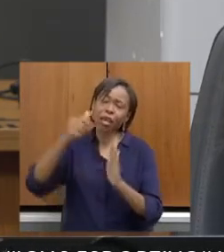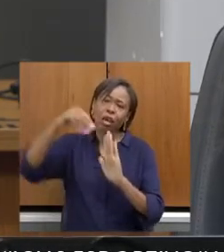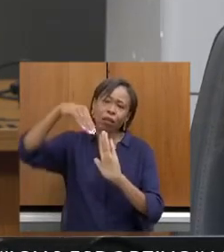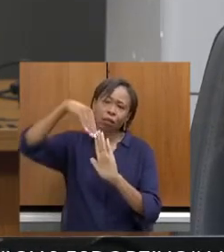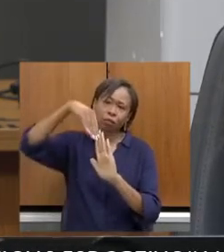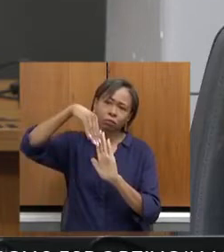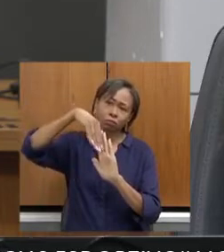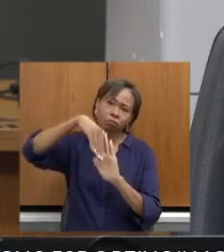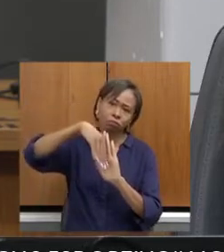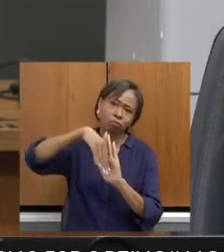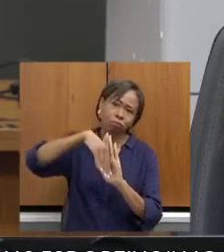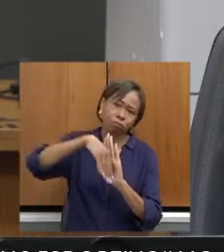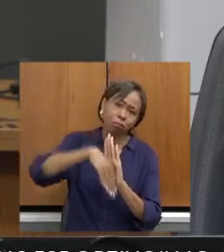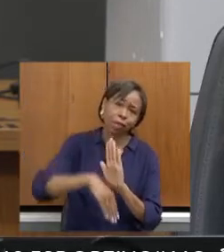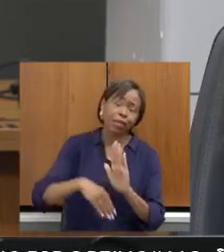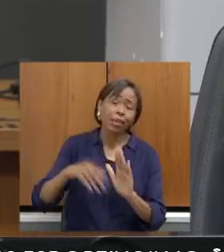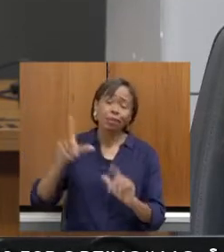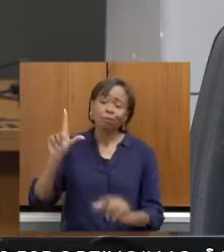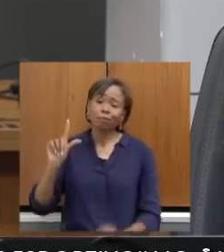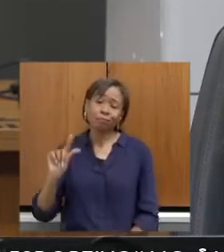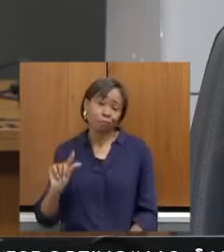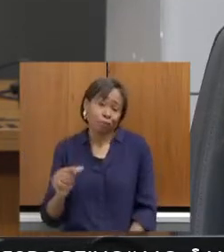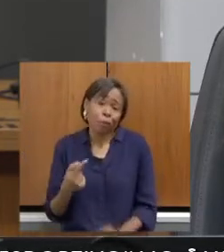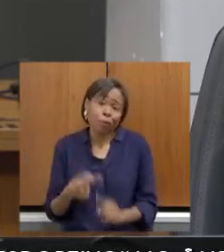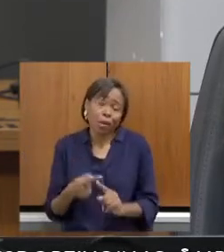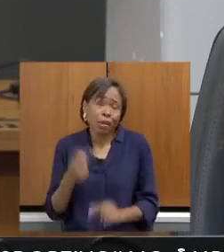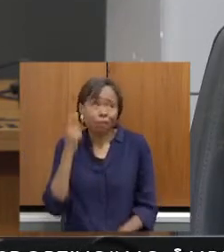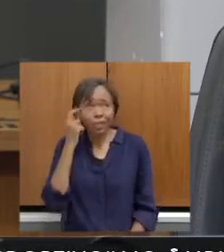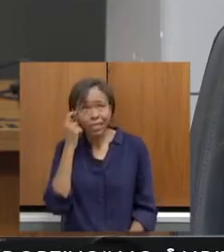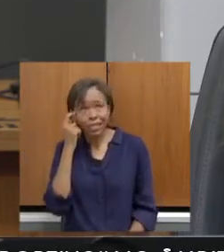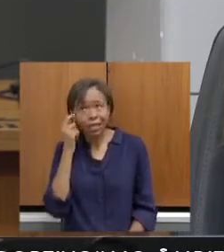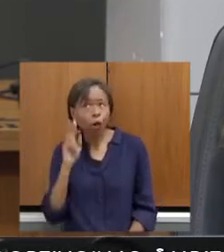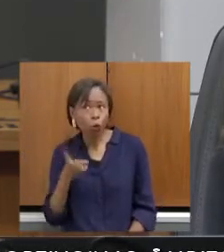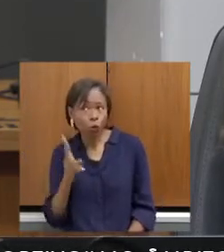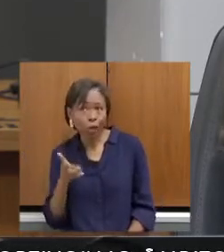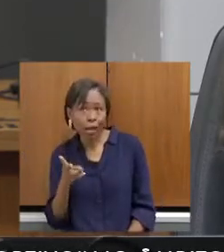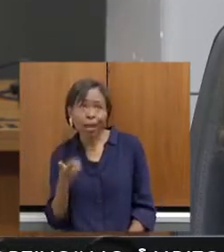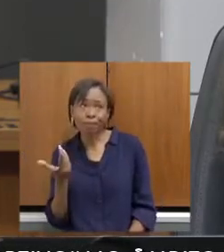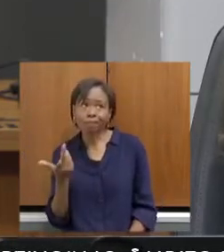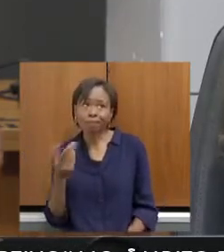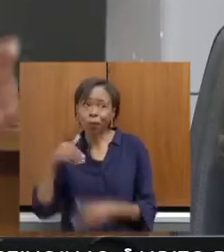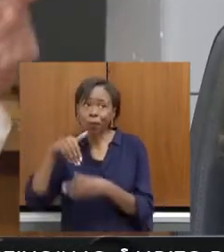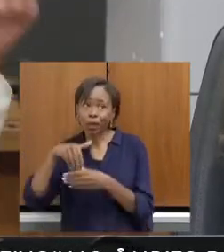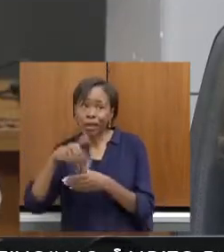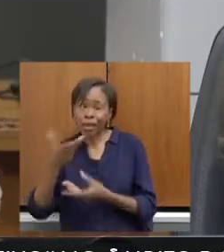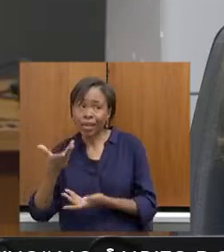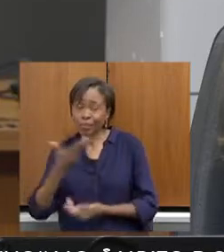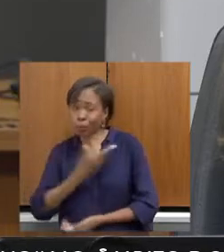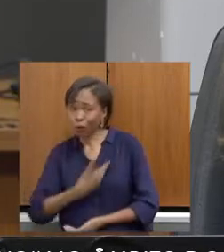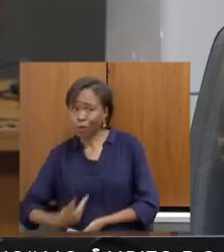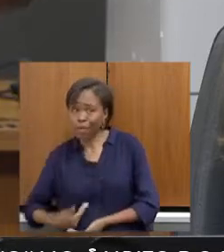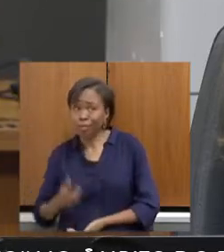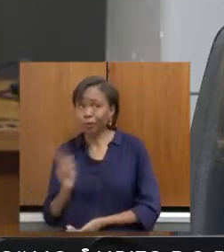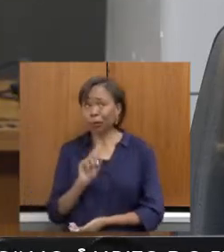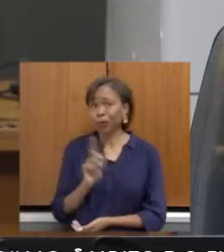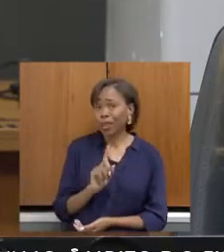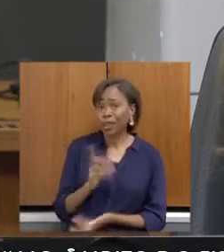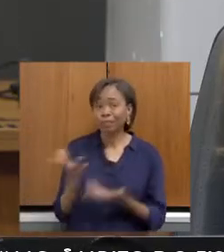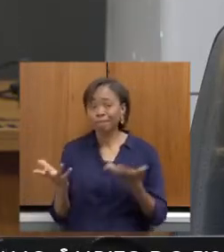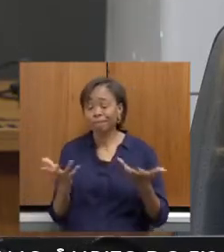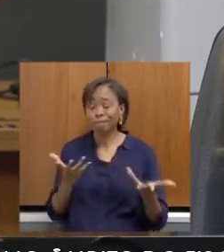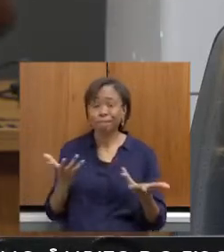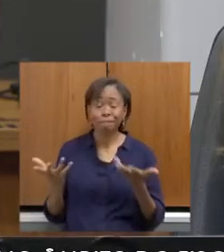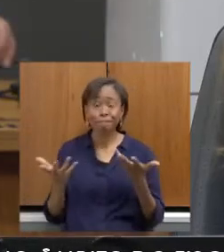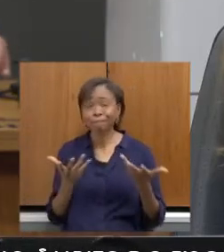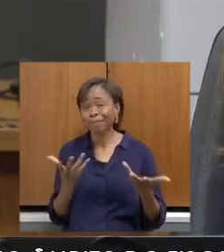expectativa, vamos continuar no governo, não vamos continuar. Então, eles diminuem essa participação e isso fica tão, essa